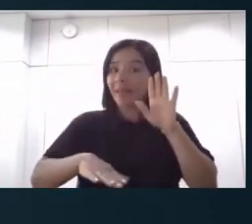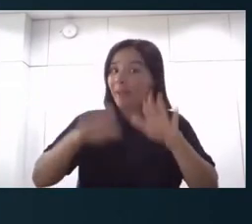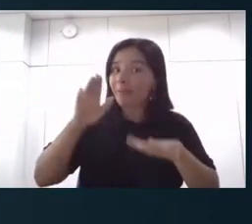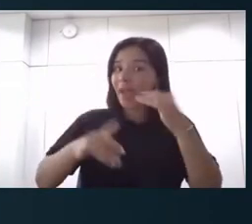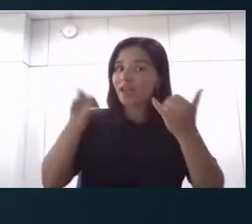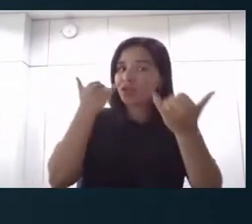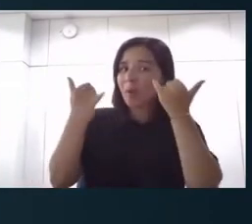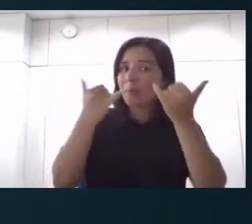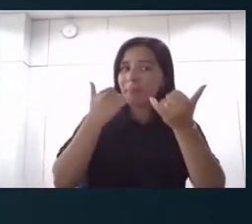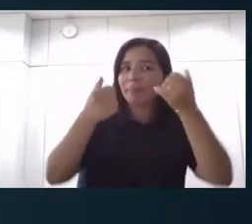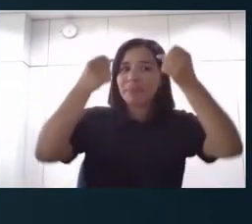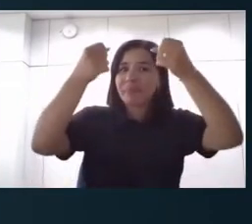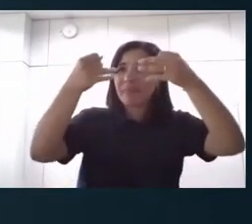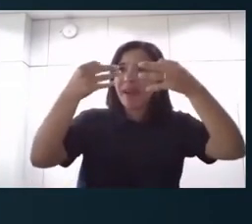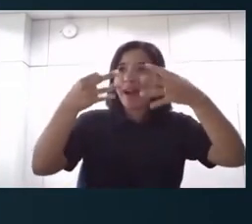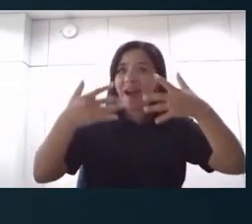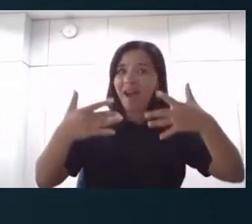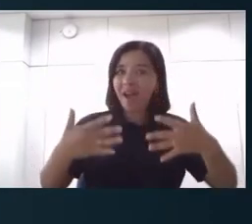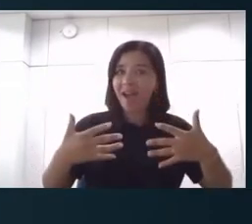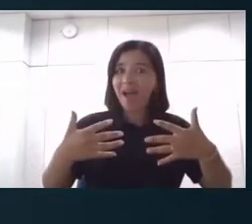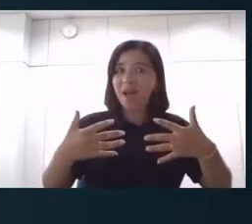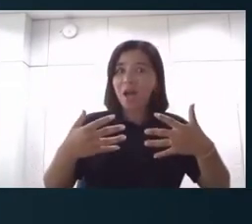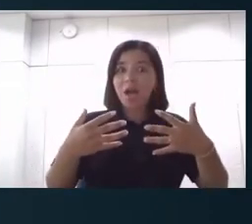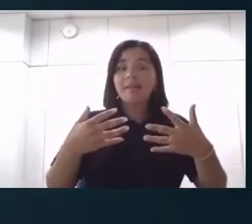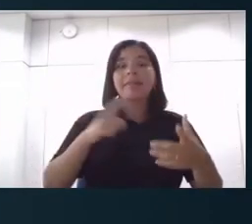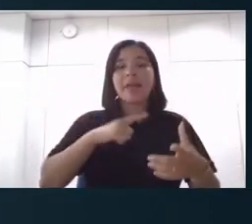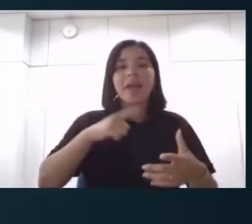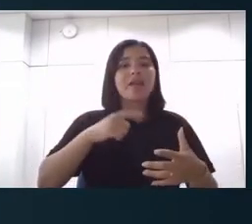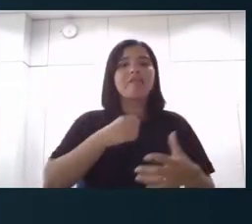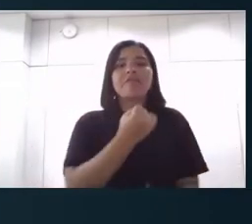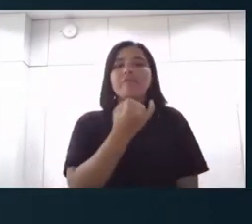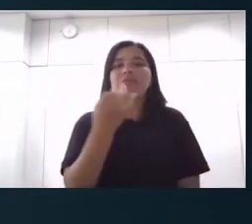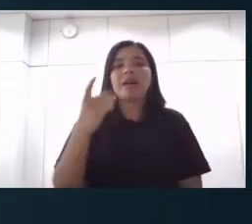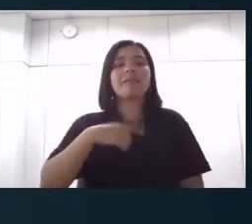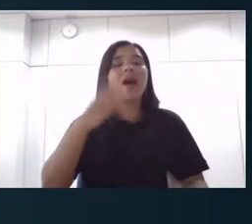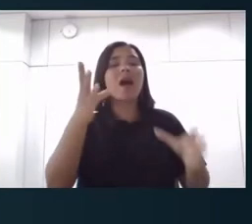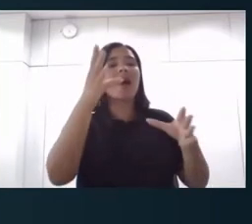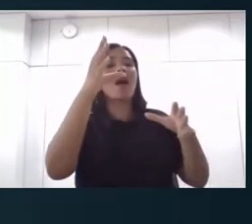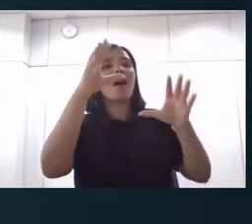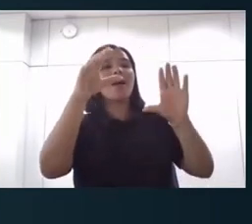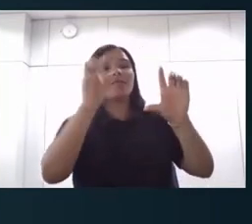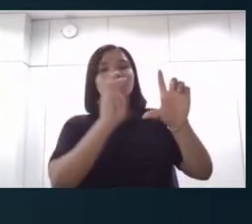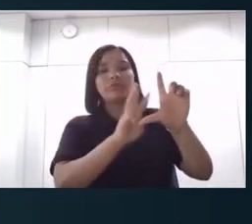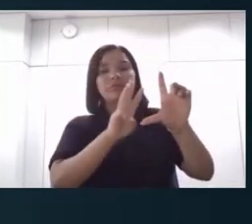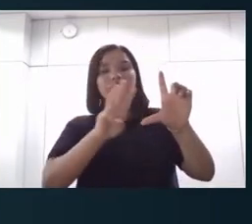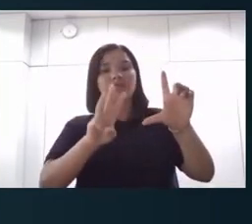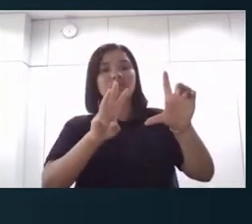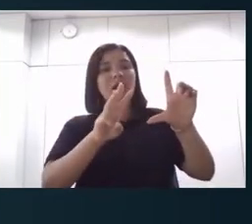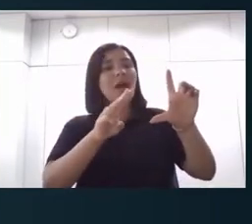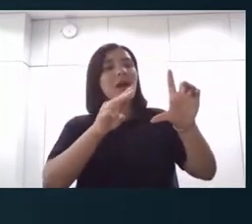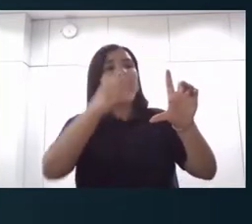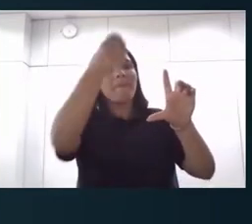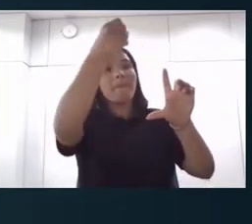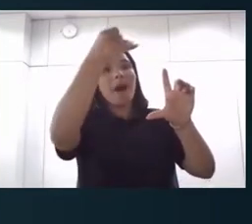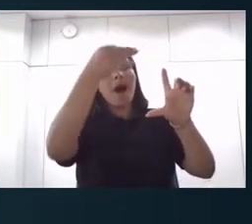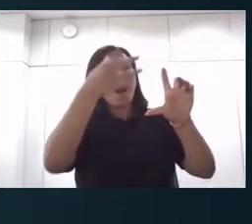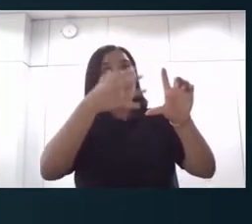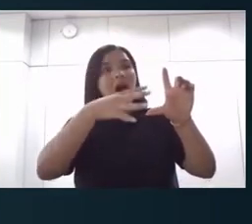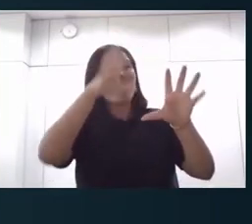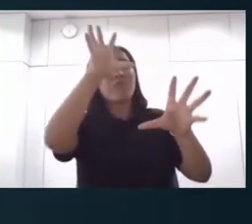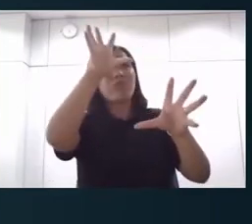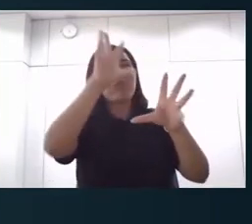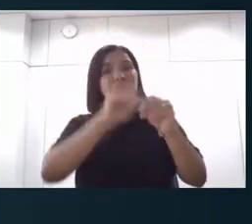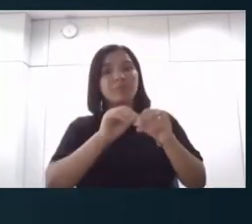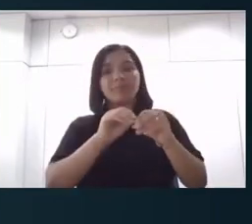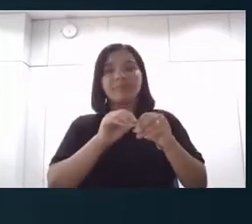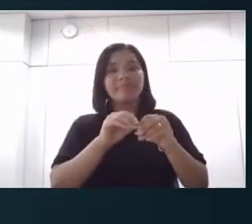das ouvidorias aqui, a Ariana sabe disso, aqui as pessoas falam assim, não, está lá no site, só que está no site e ninguém acha. E, né, e a Miriam falou